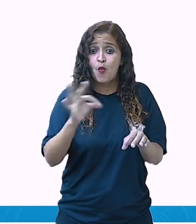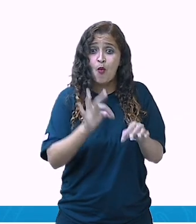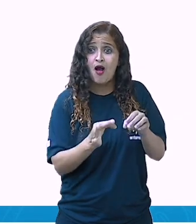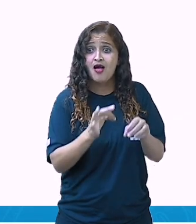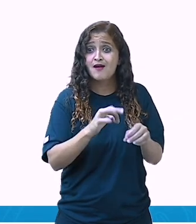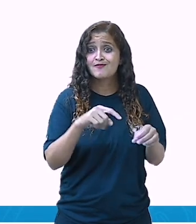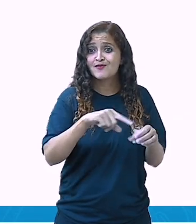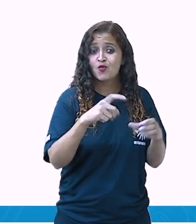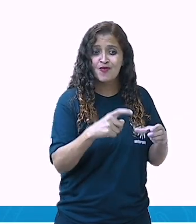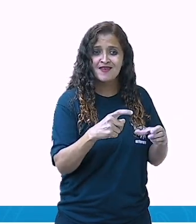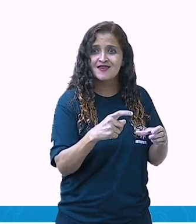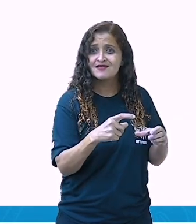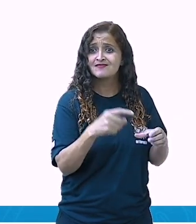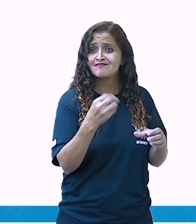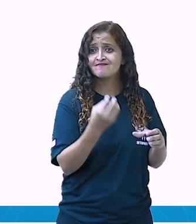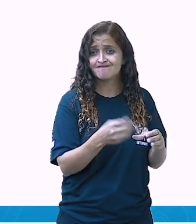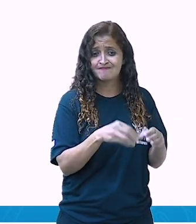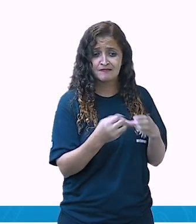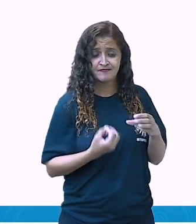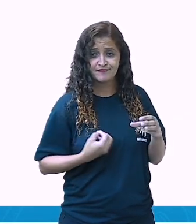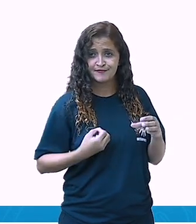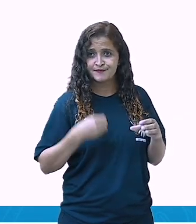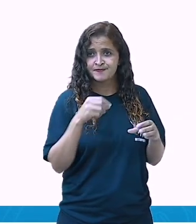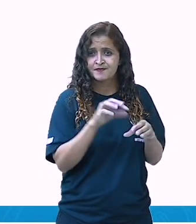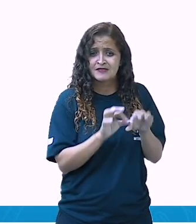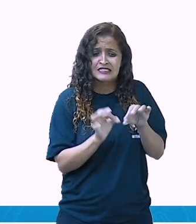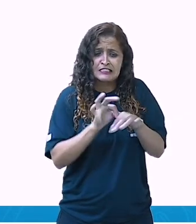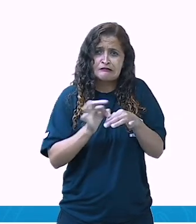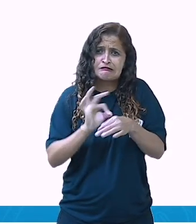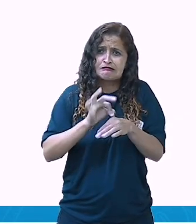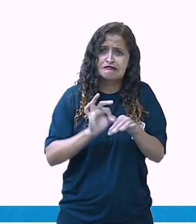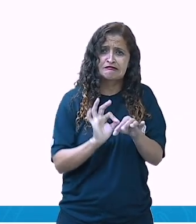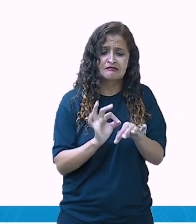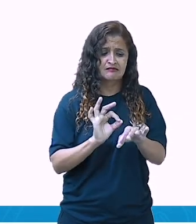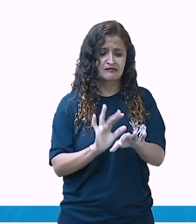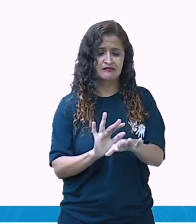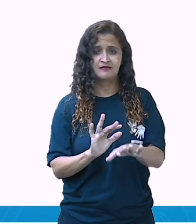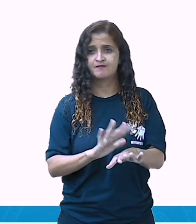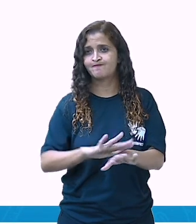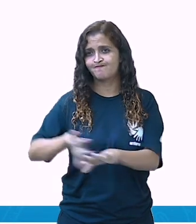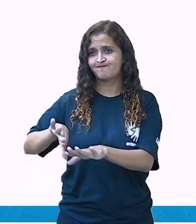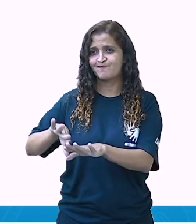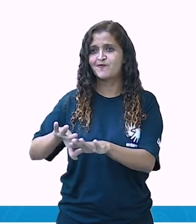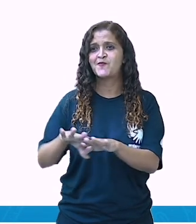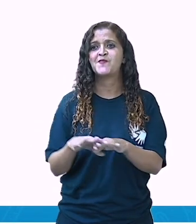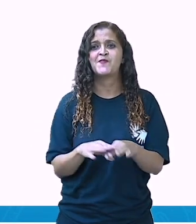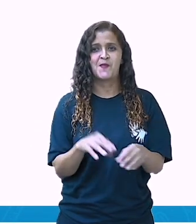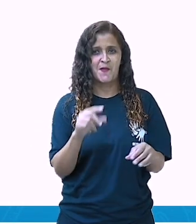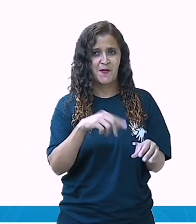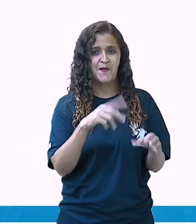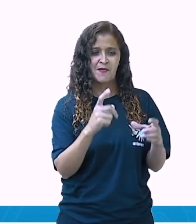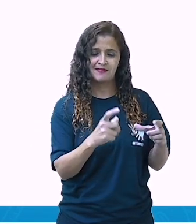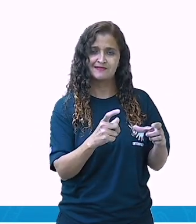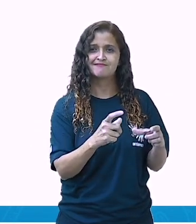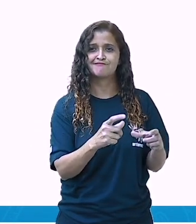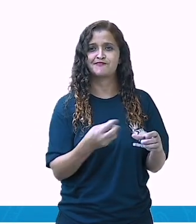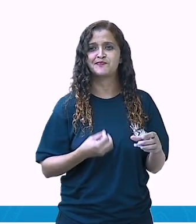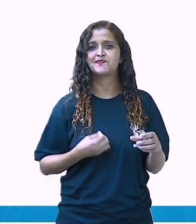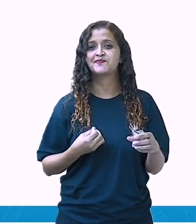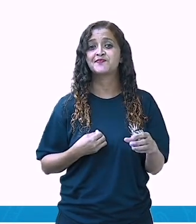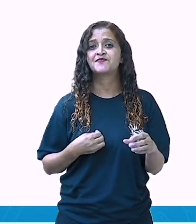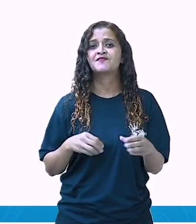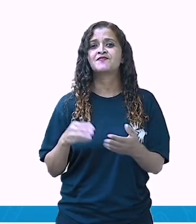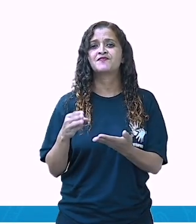delas, né? Elas sobem no pé da gente, belisca, belisca, para poder falar, sai que aqui é minha casa. É um formigueiro. A próxima